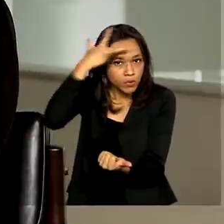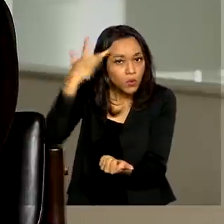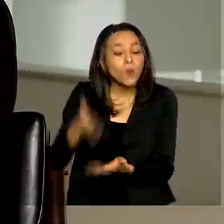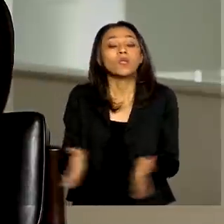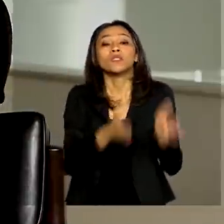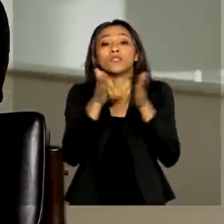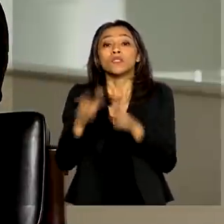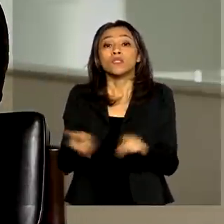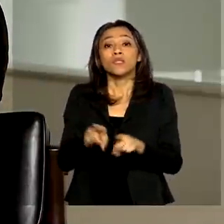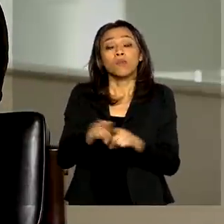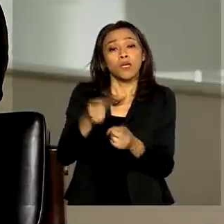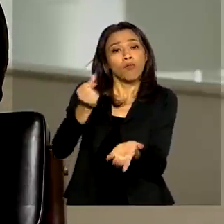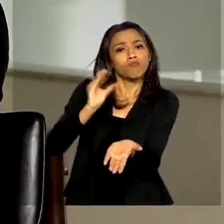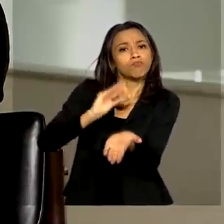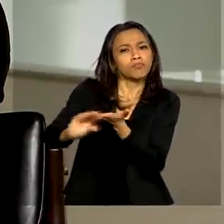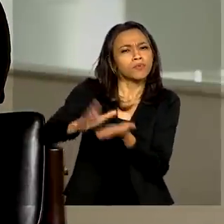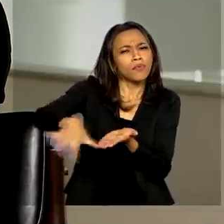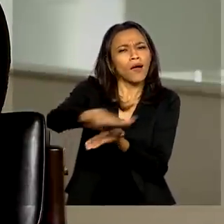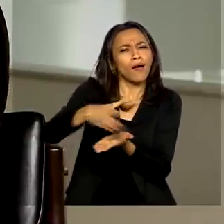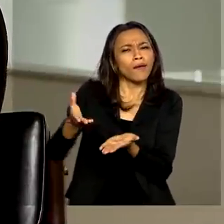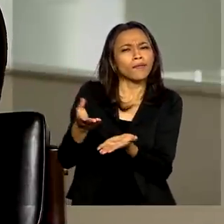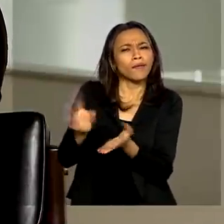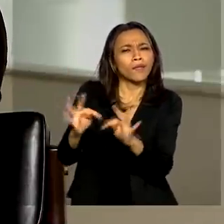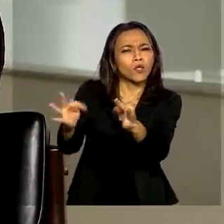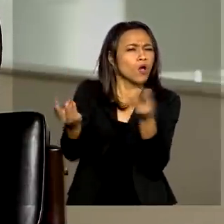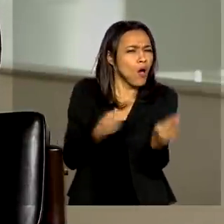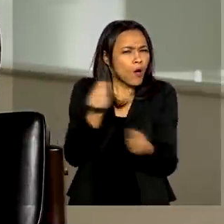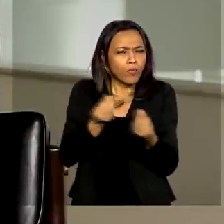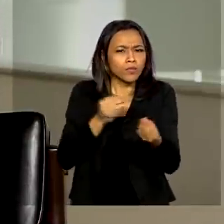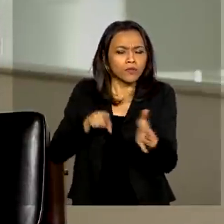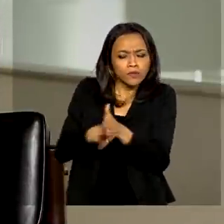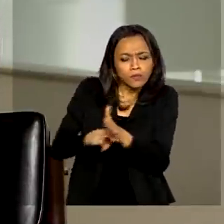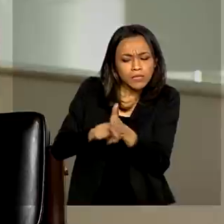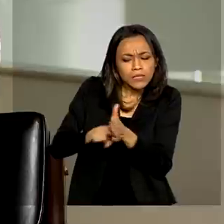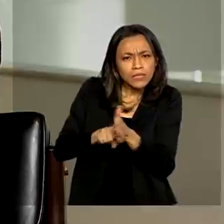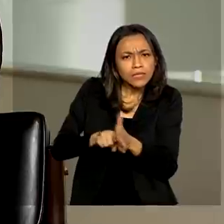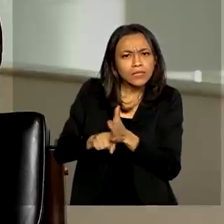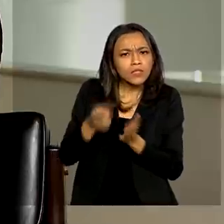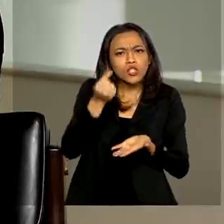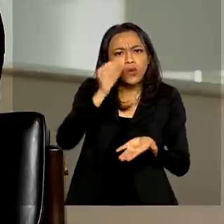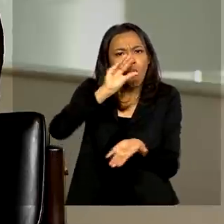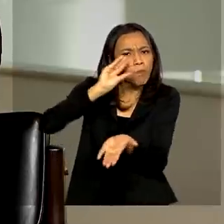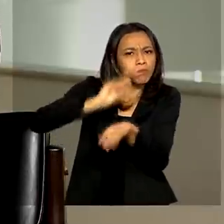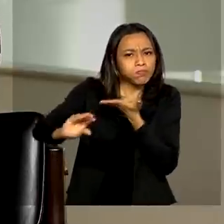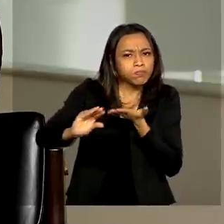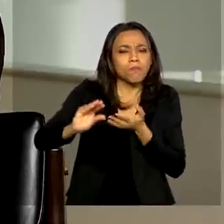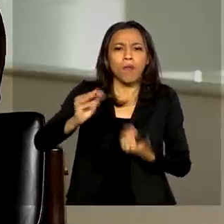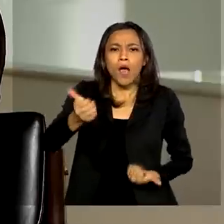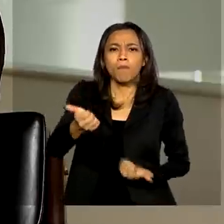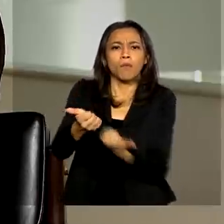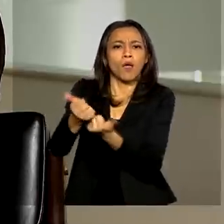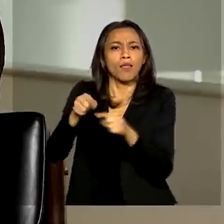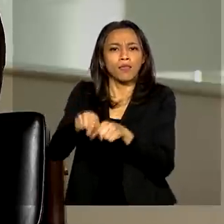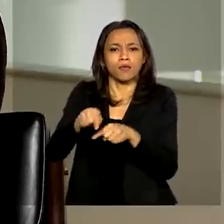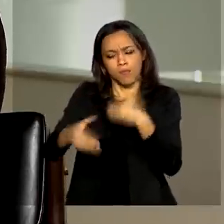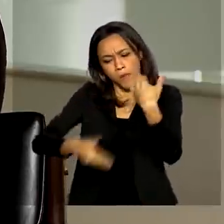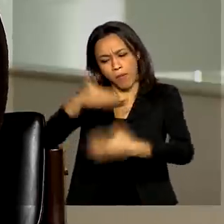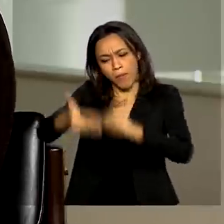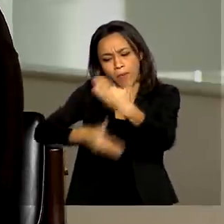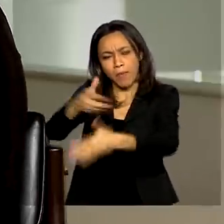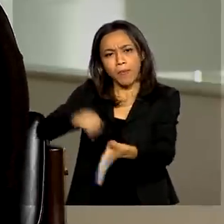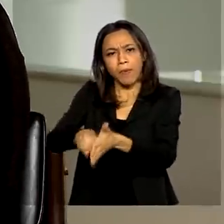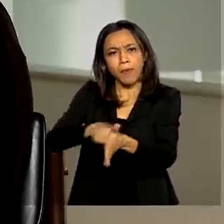investimento na área da tecnologia. Como que estão essas linhas de pesquisa? O investimento para essas linhas de pesquisa, para ajudarem nesse processo, no